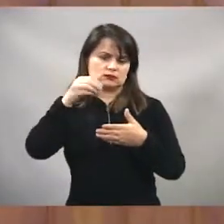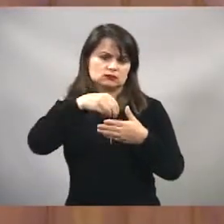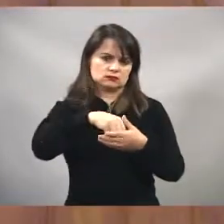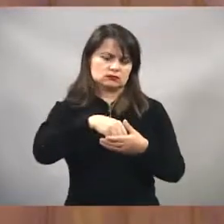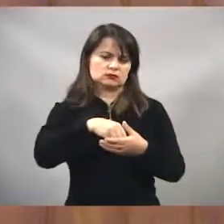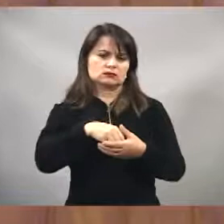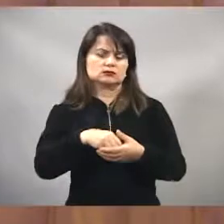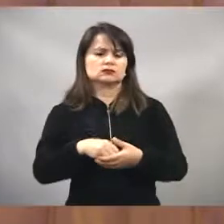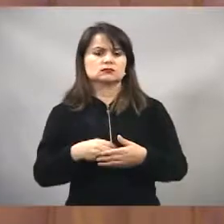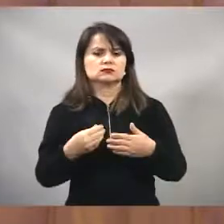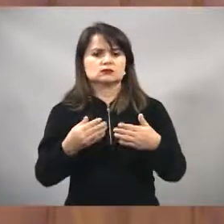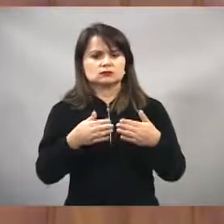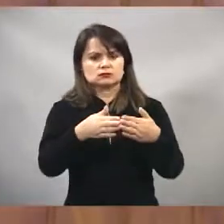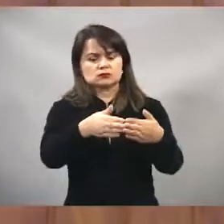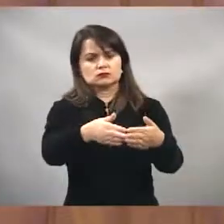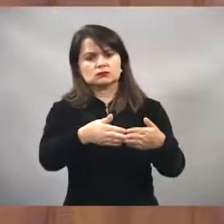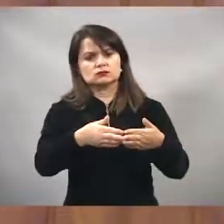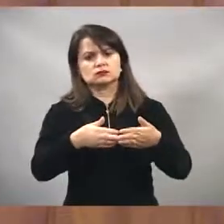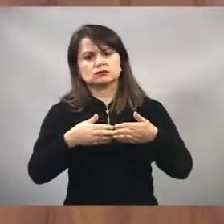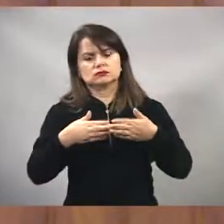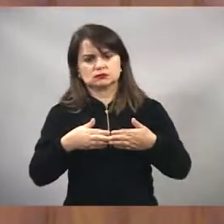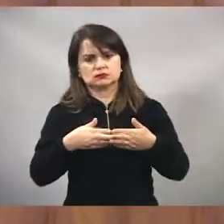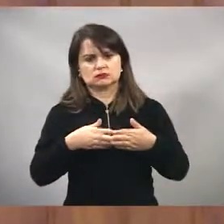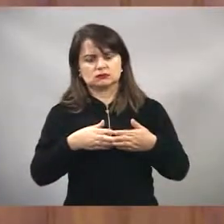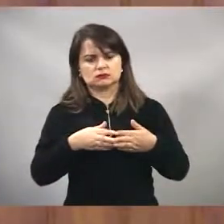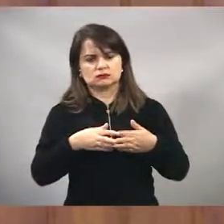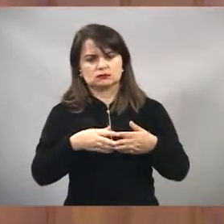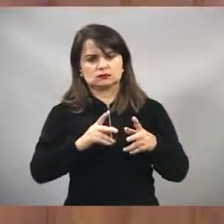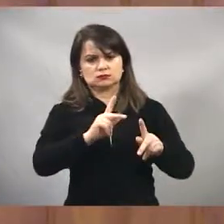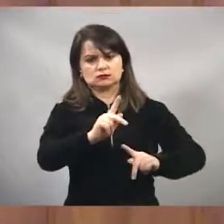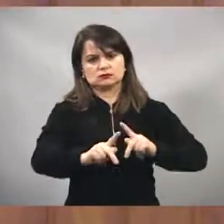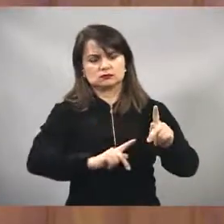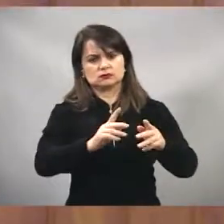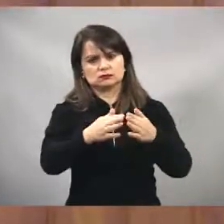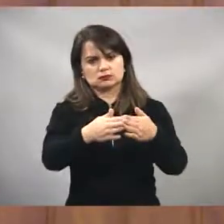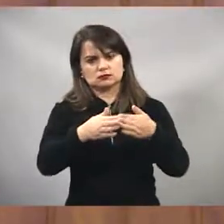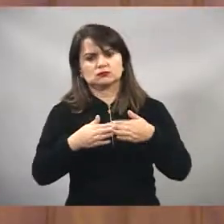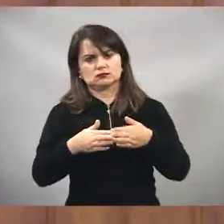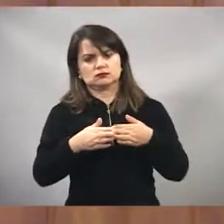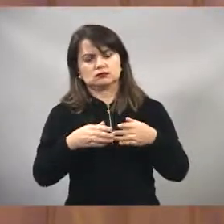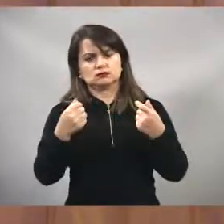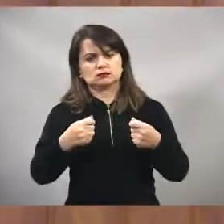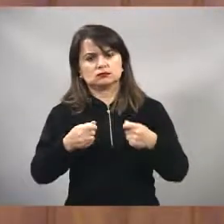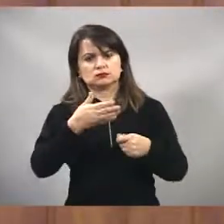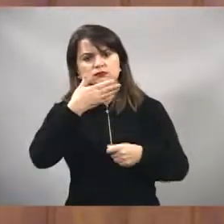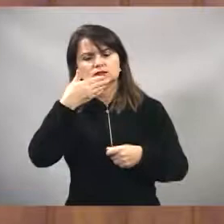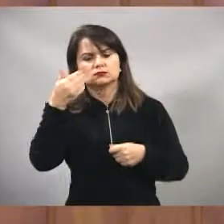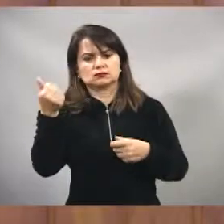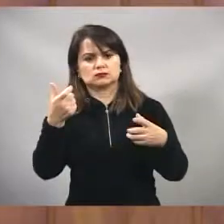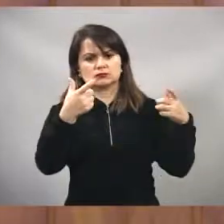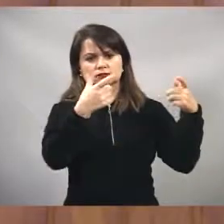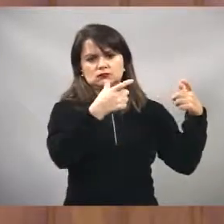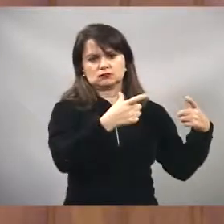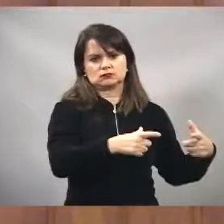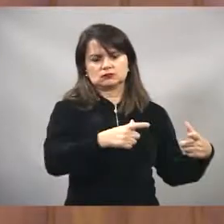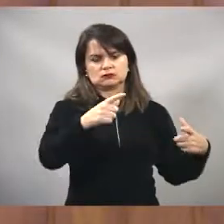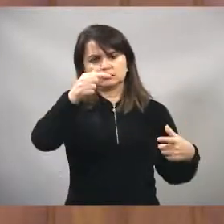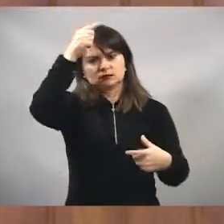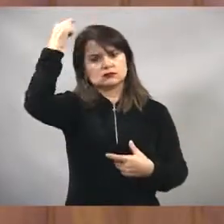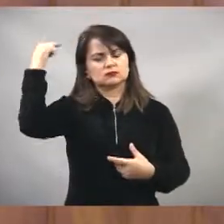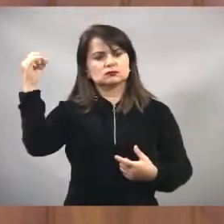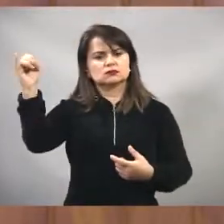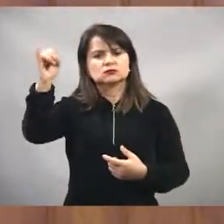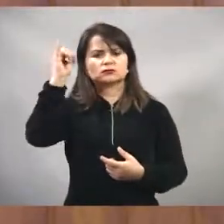solicitando a melhoria para essa região. Esse ano estava